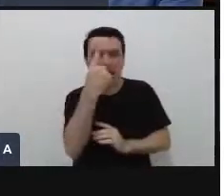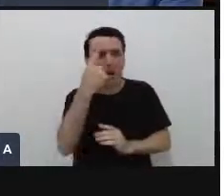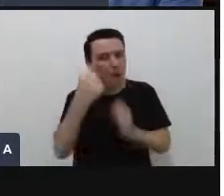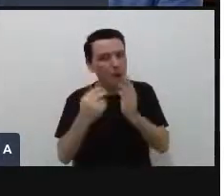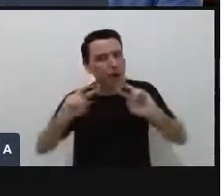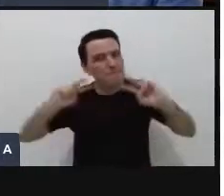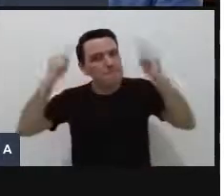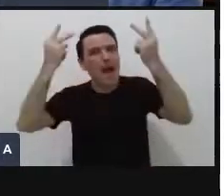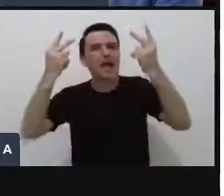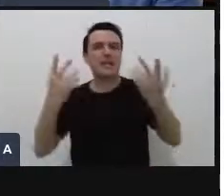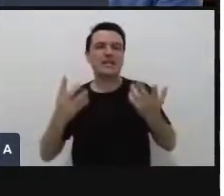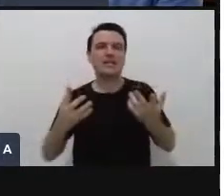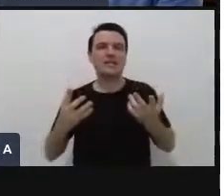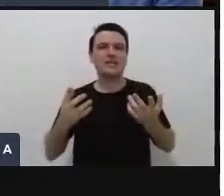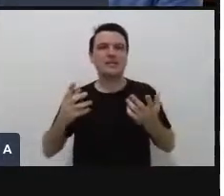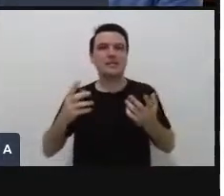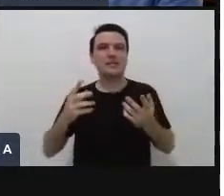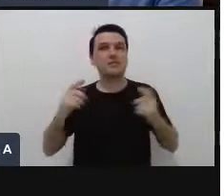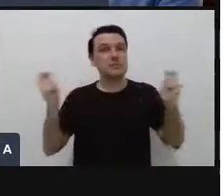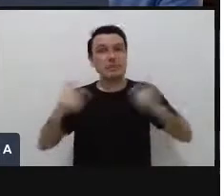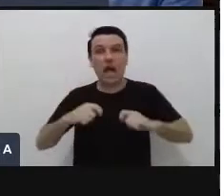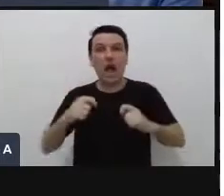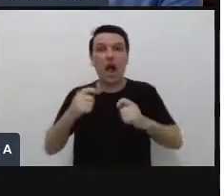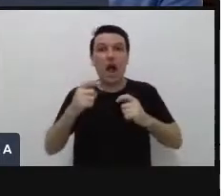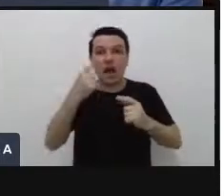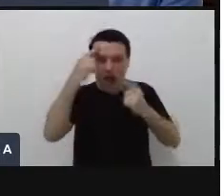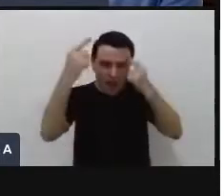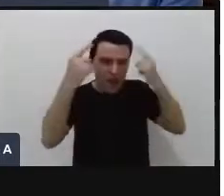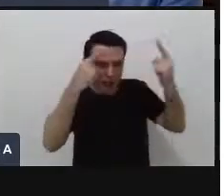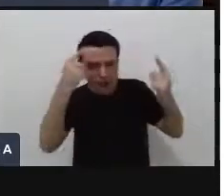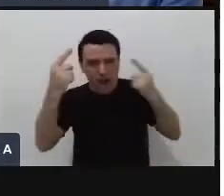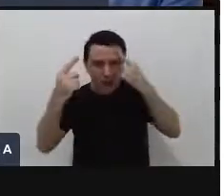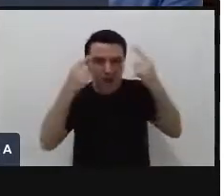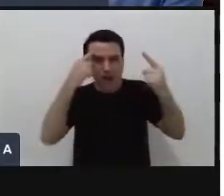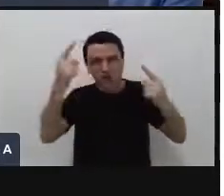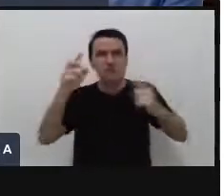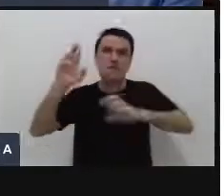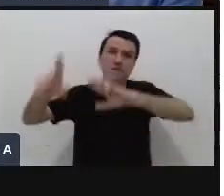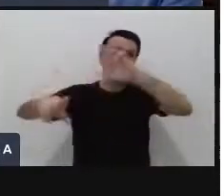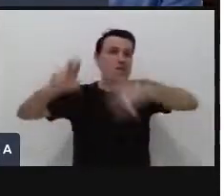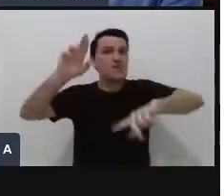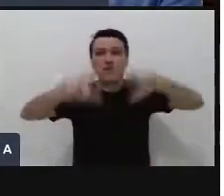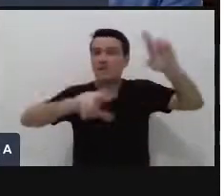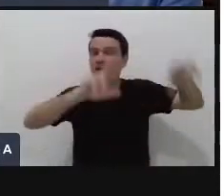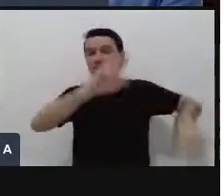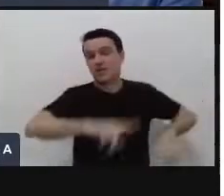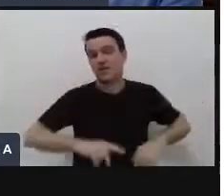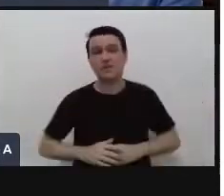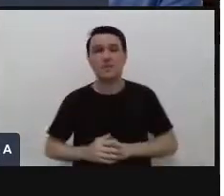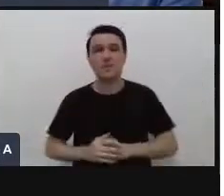sem falar que muitas delas podem ser descartadas a gente está aqui fazendo pensamento divergente